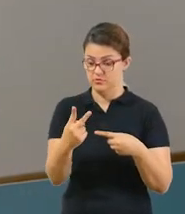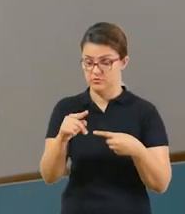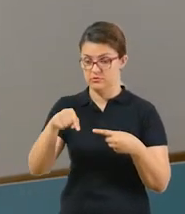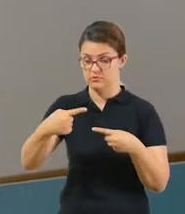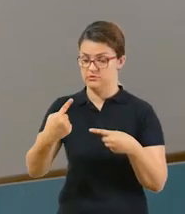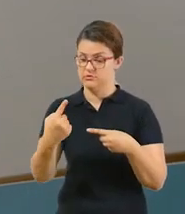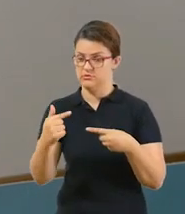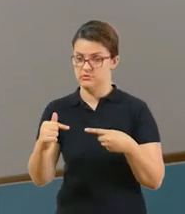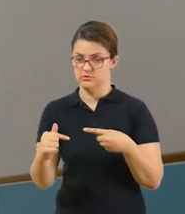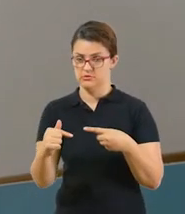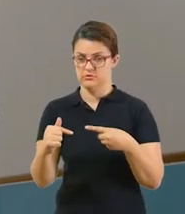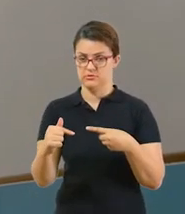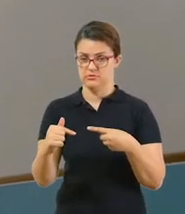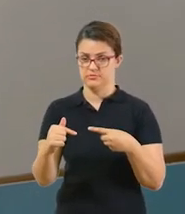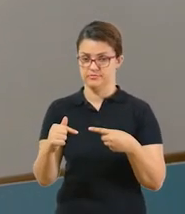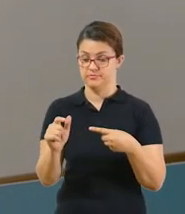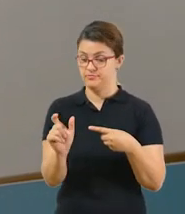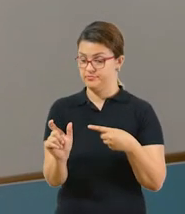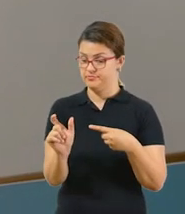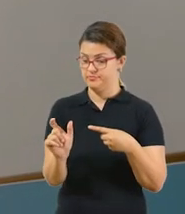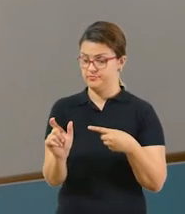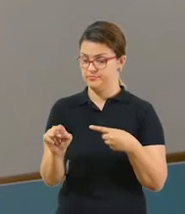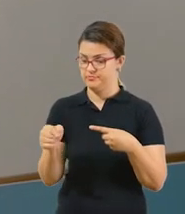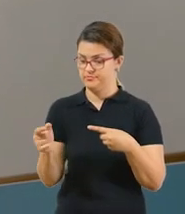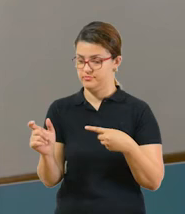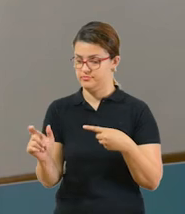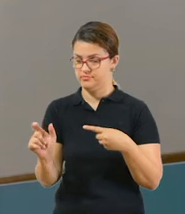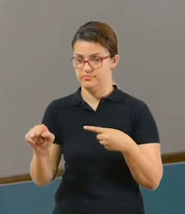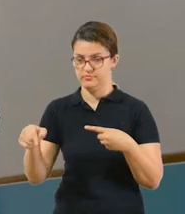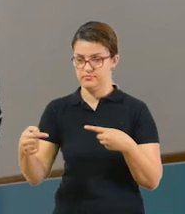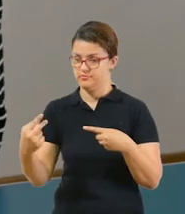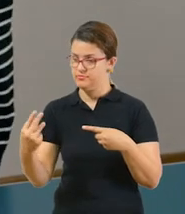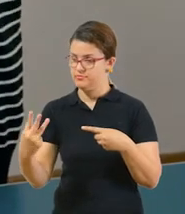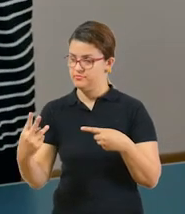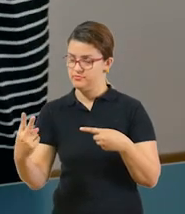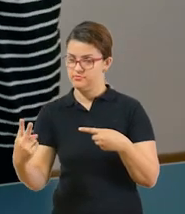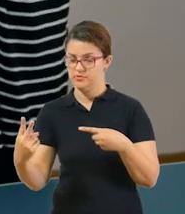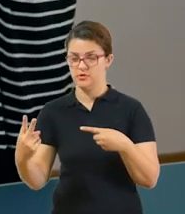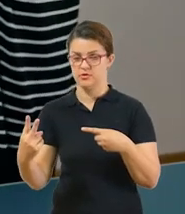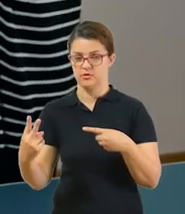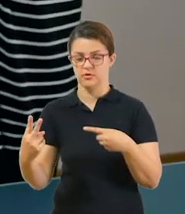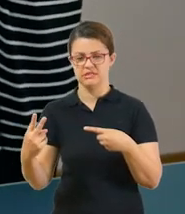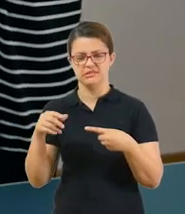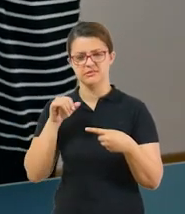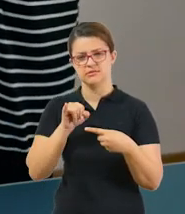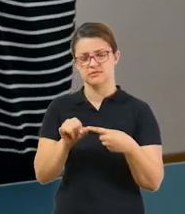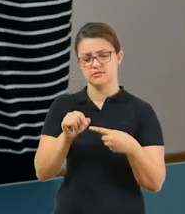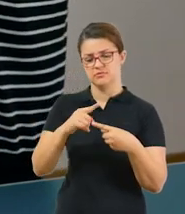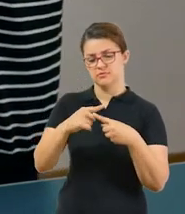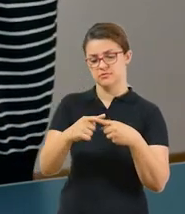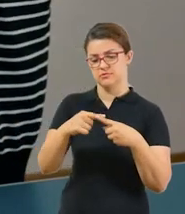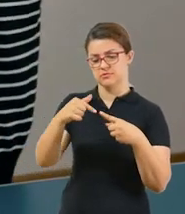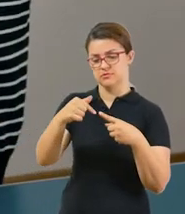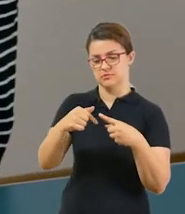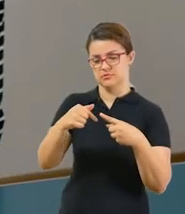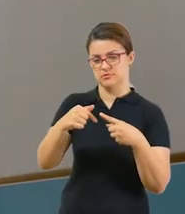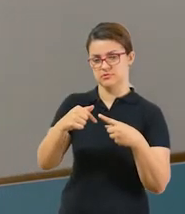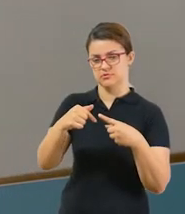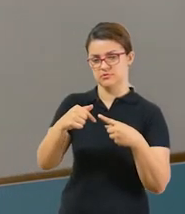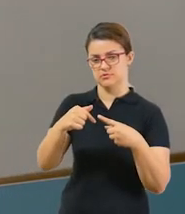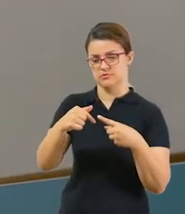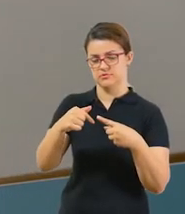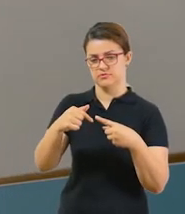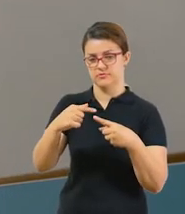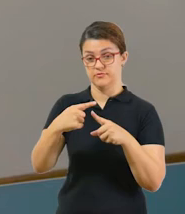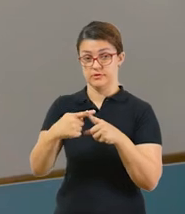7, 12, 17, espaços em branco, 32. Bom, se eu multiplicar o 7